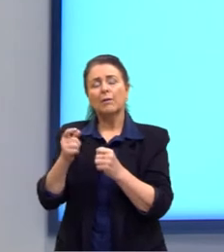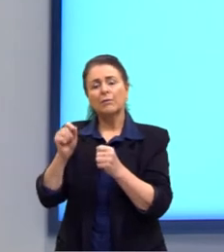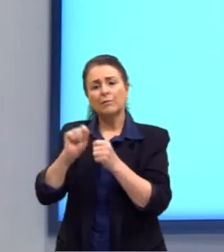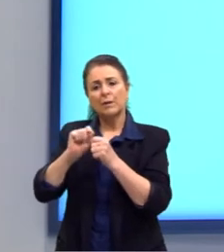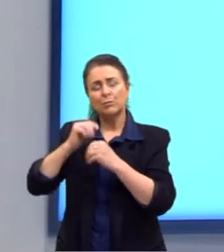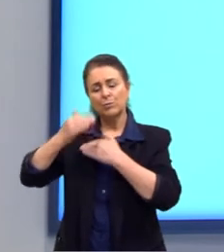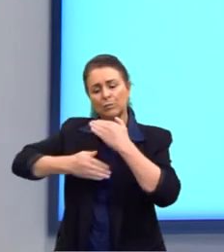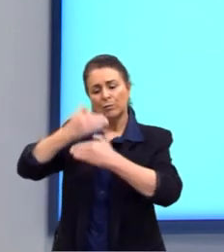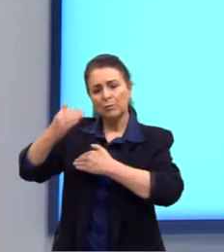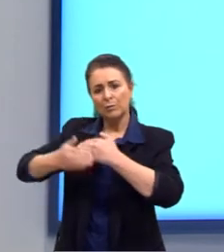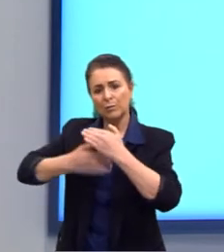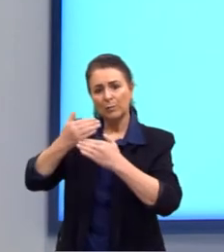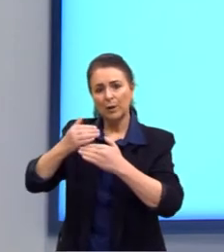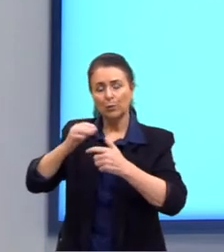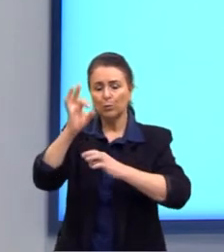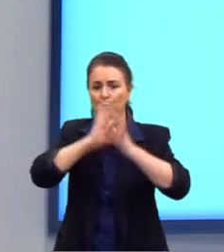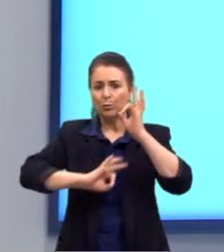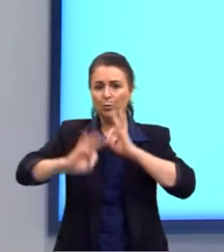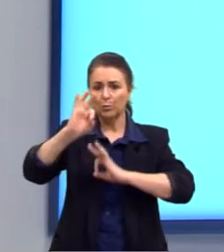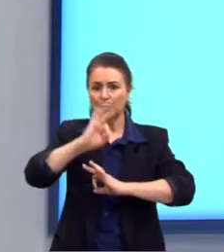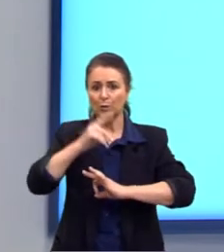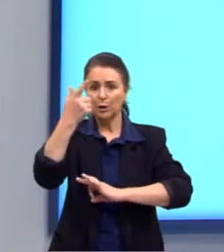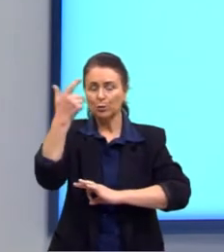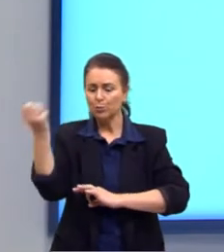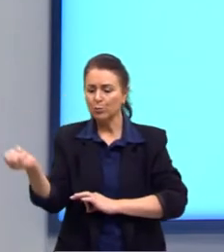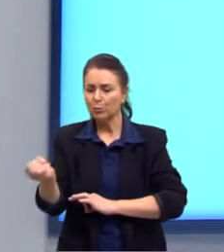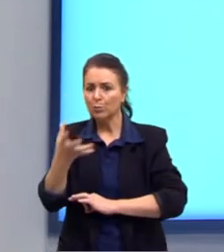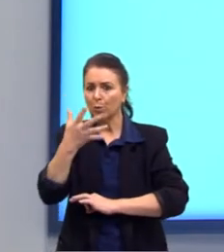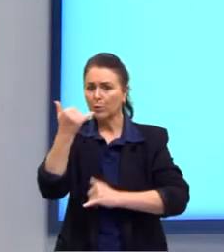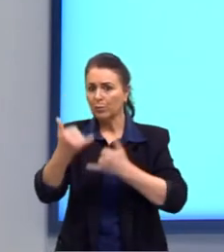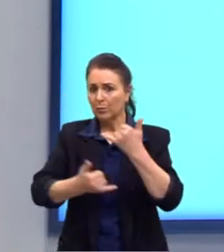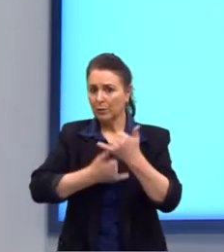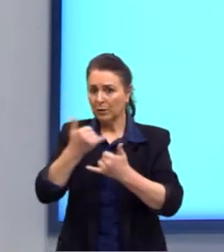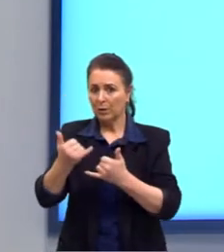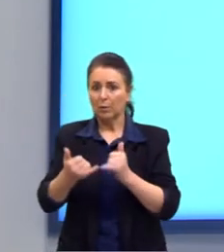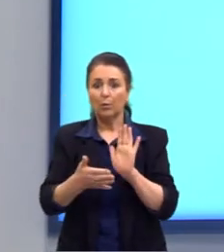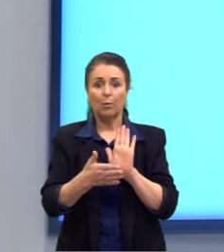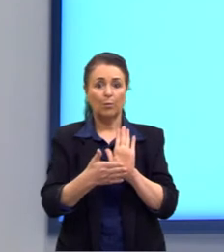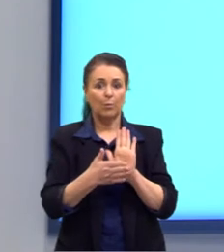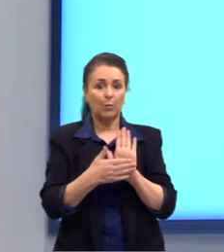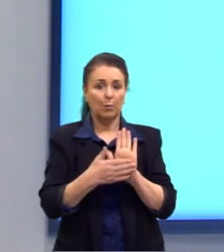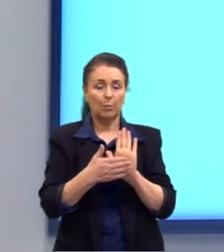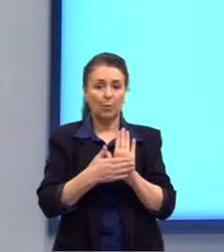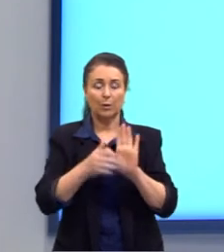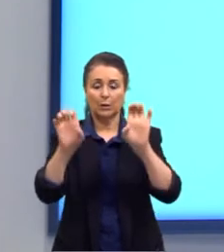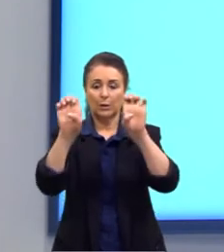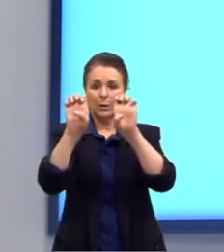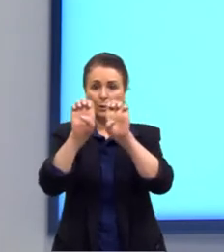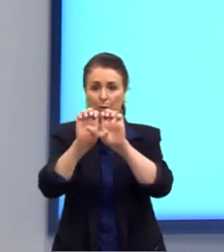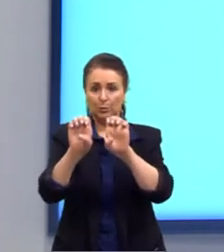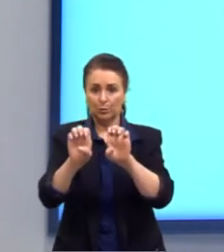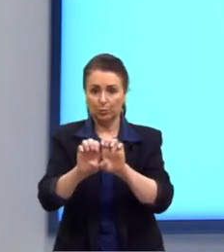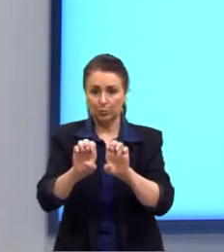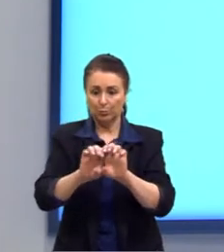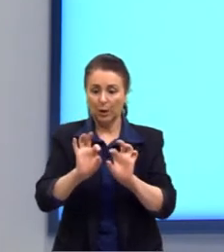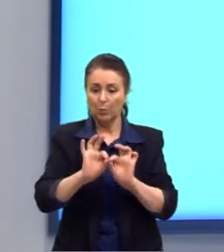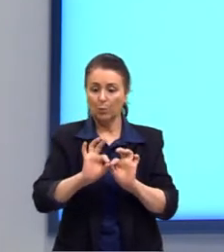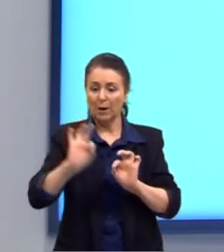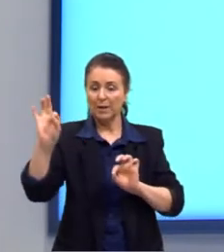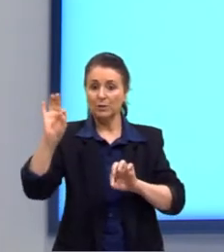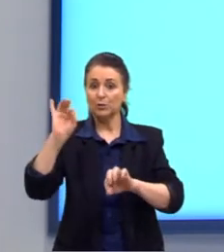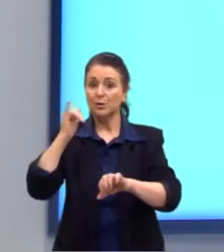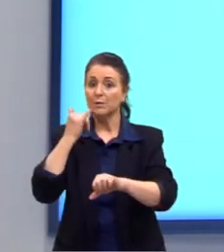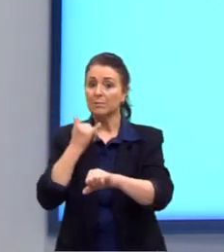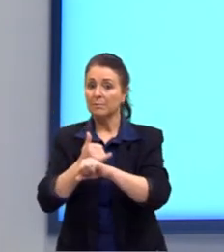de brinquedo. A proposta apresentada pela empresa foi de uma estrutura formada apenas por hastes metálicas